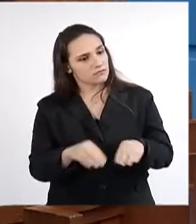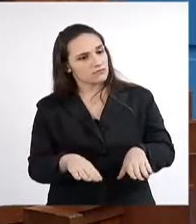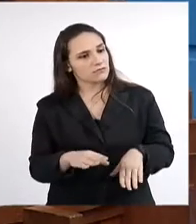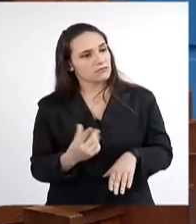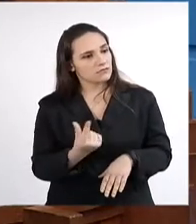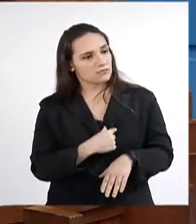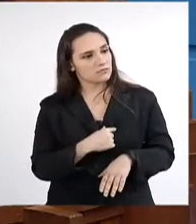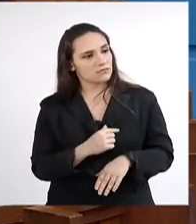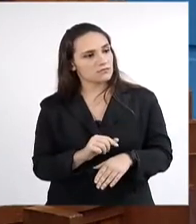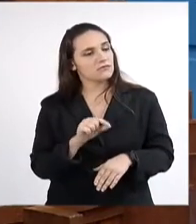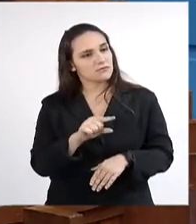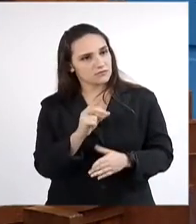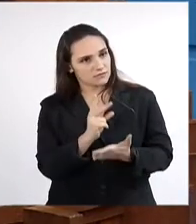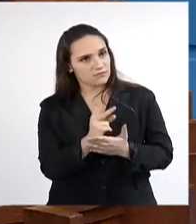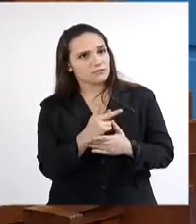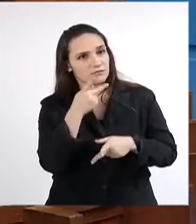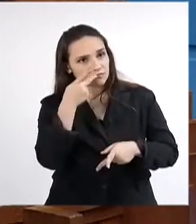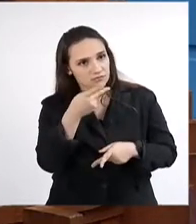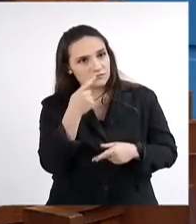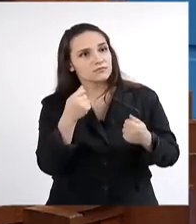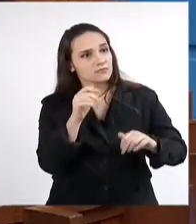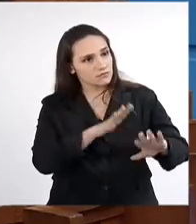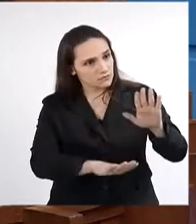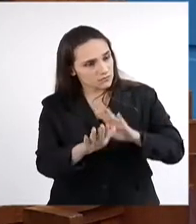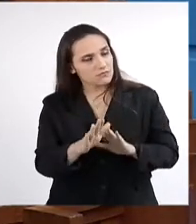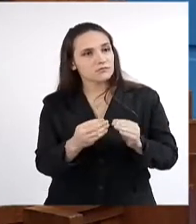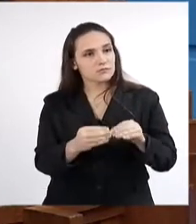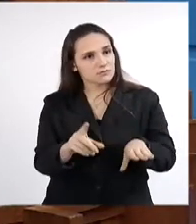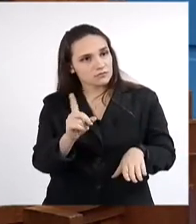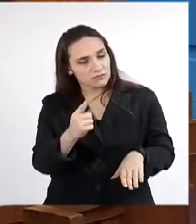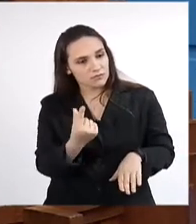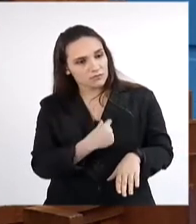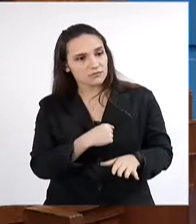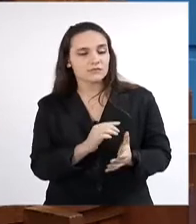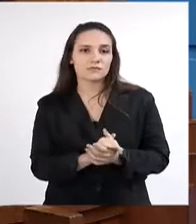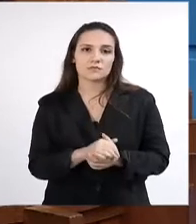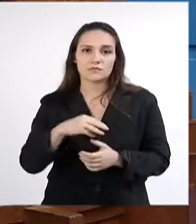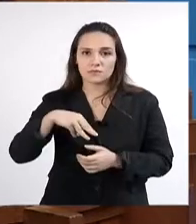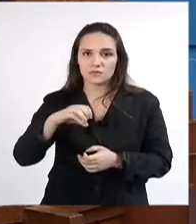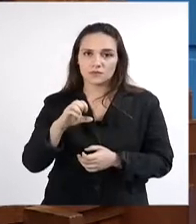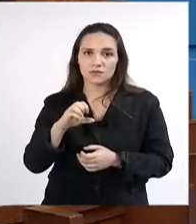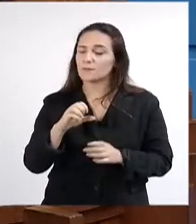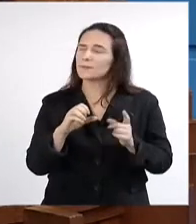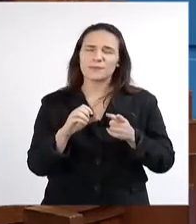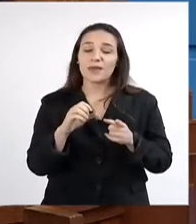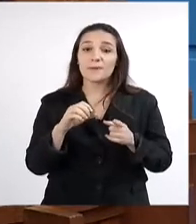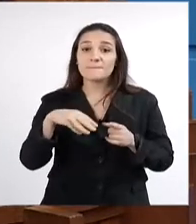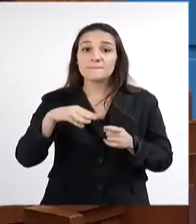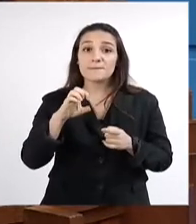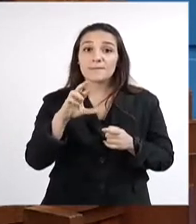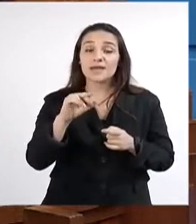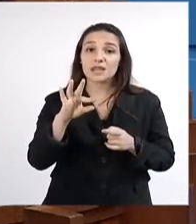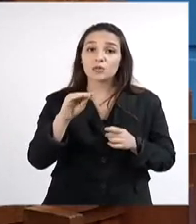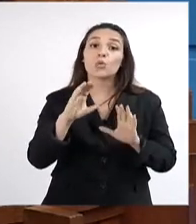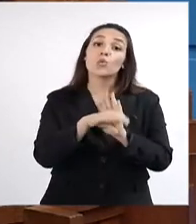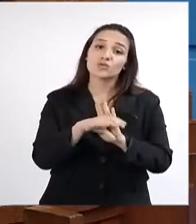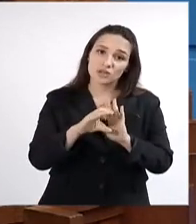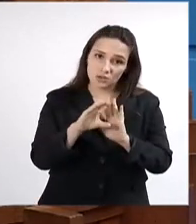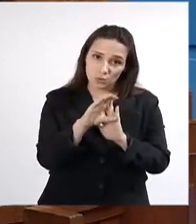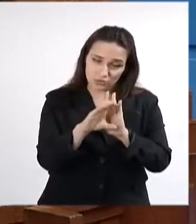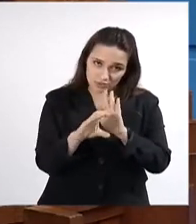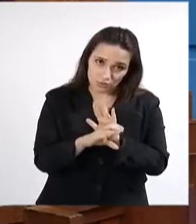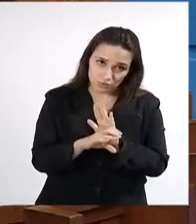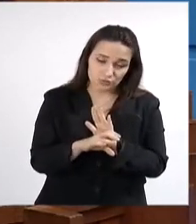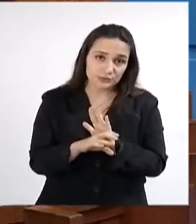muito sempre me advertiu para ter cuidado com isso, para negar alguma tramitação de algum